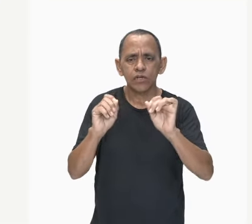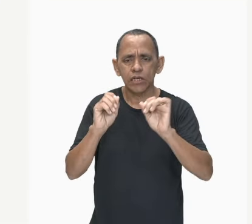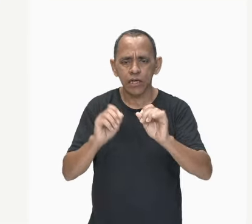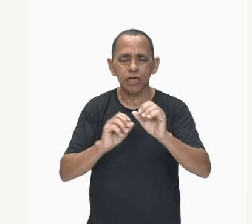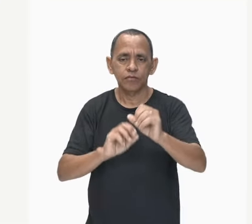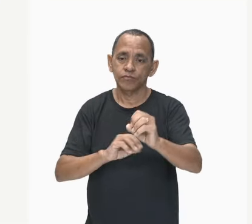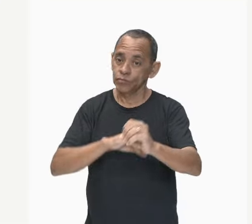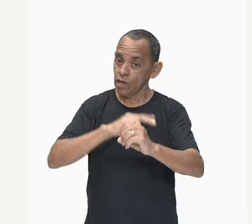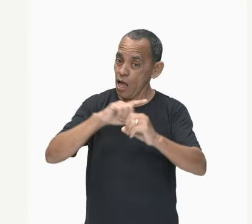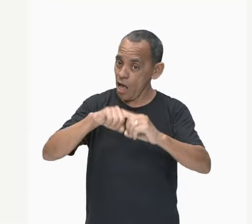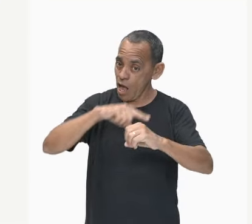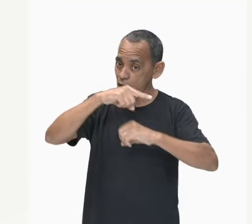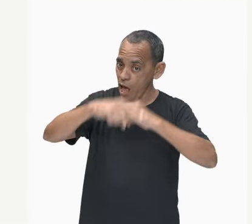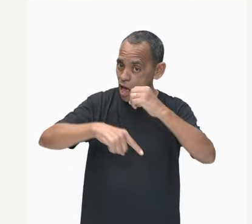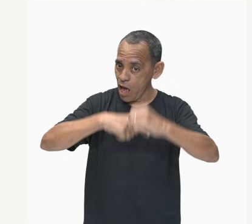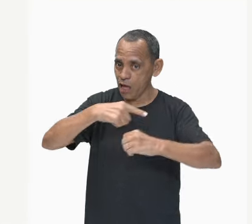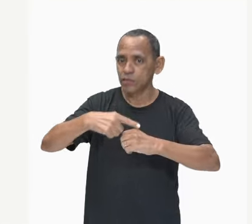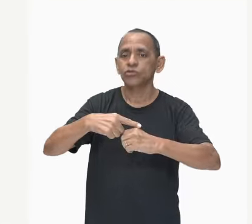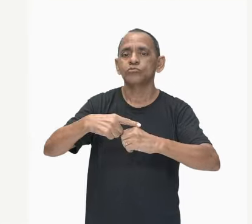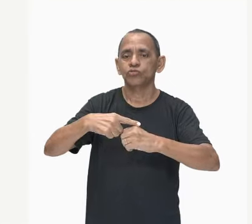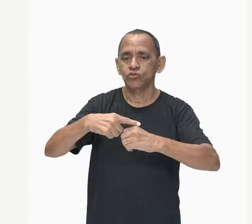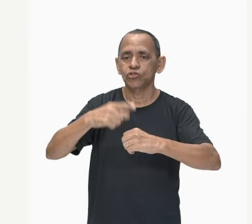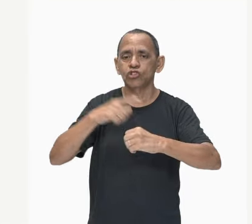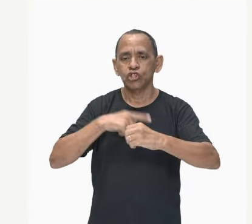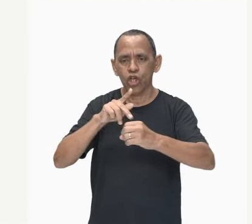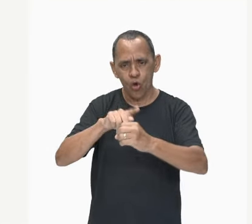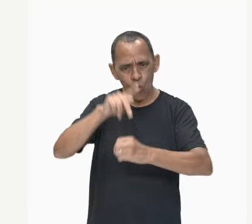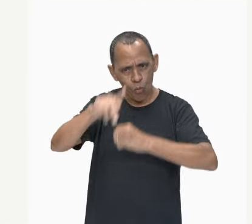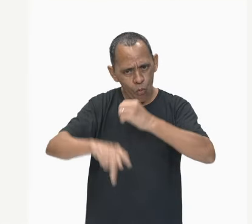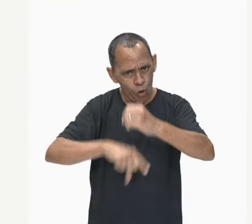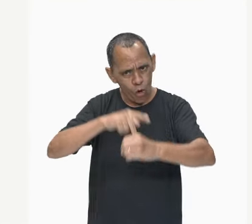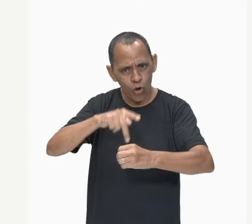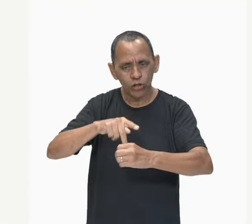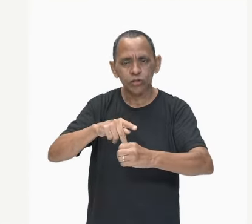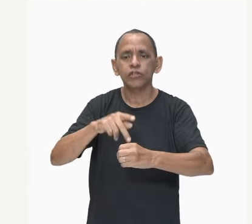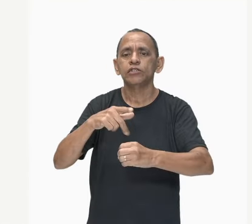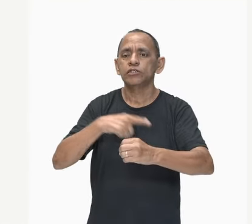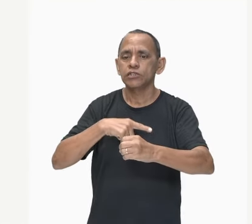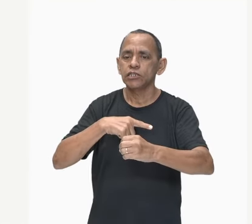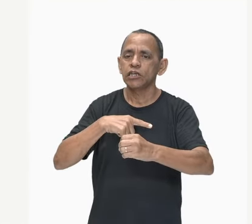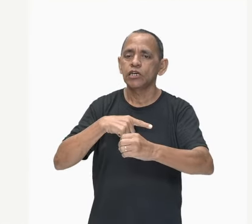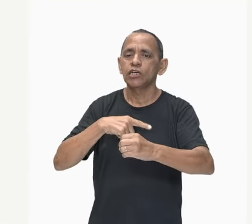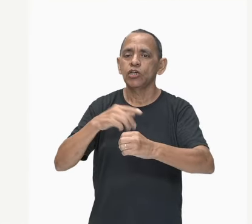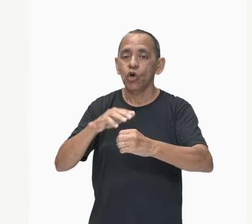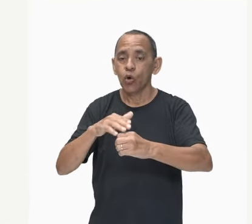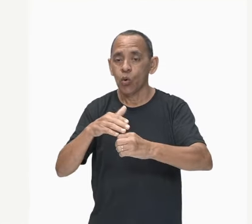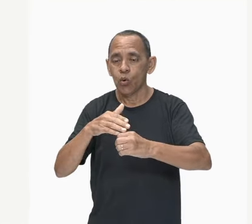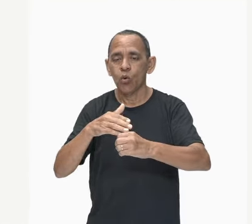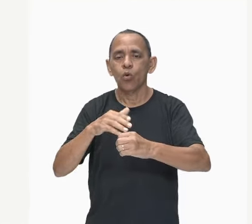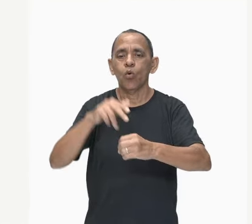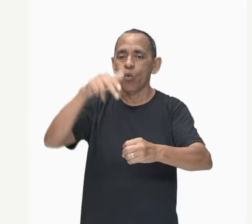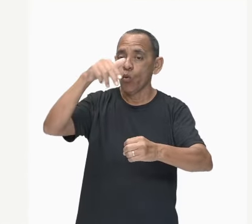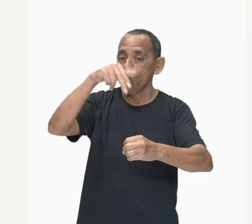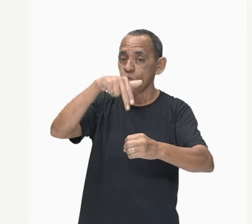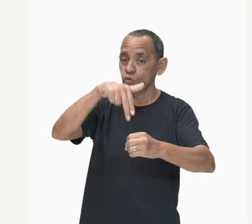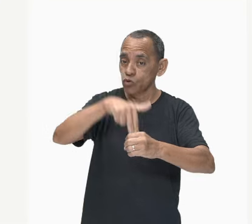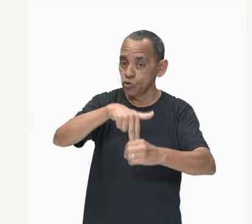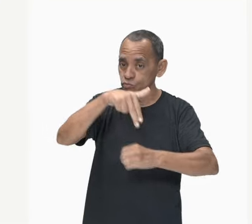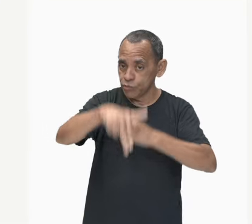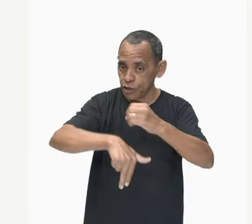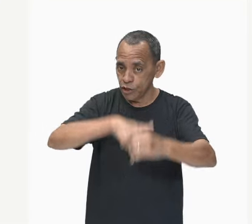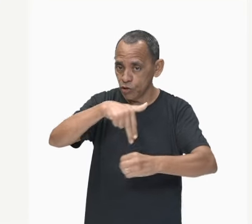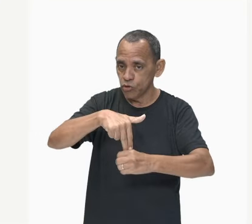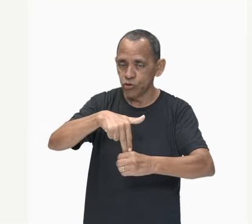que eu tenho um elétron, eu tenho um próton, eu tenho um nêutron. E você percebeu que o elétron é o negativo